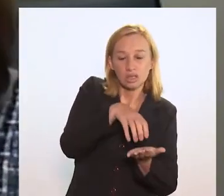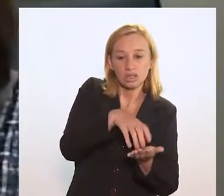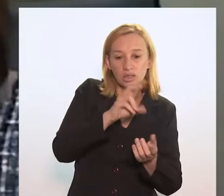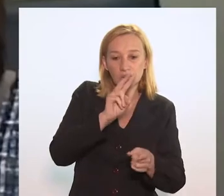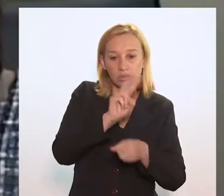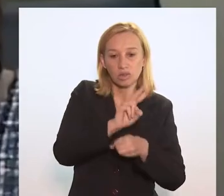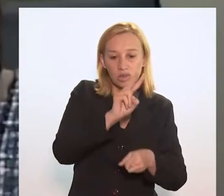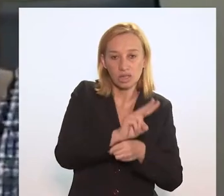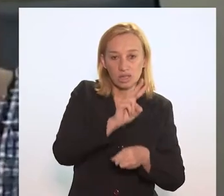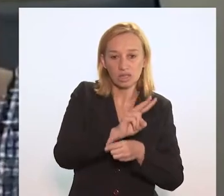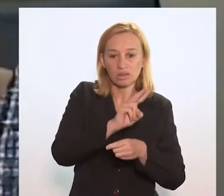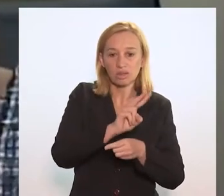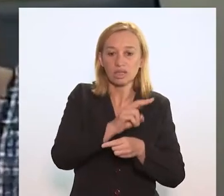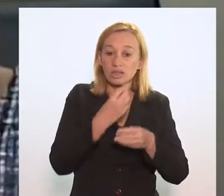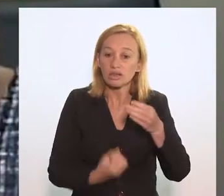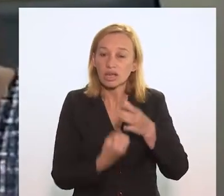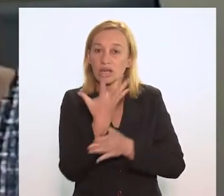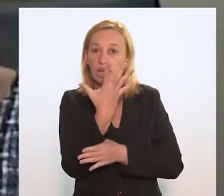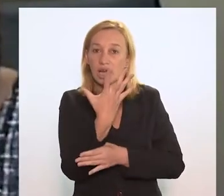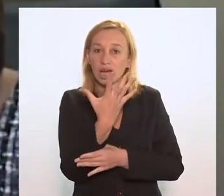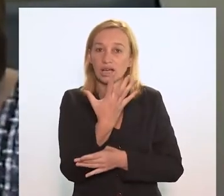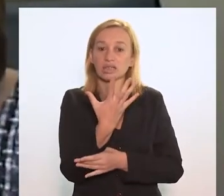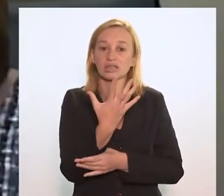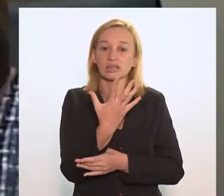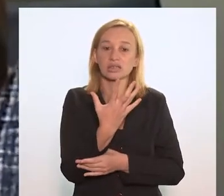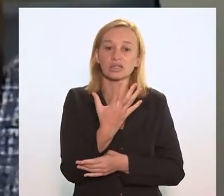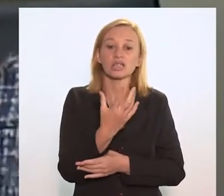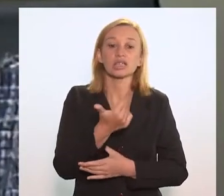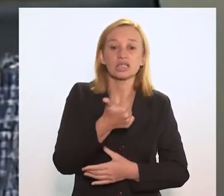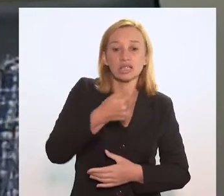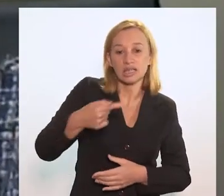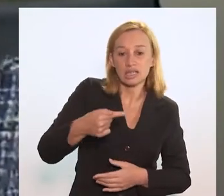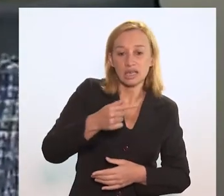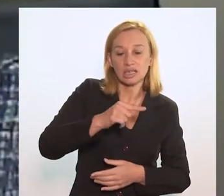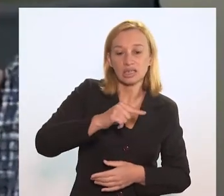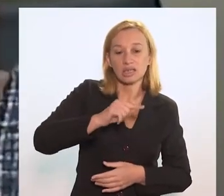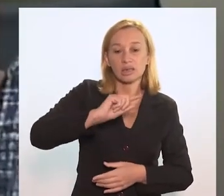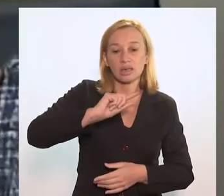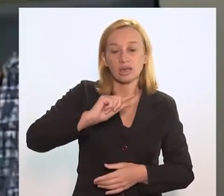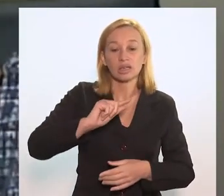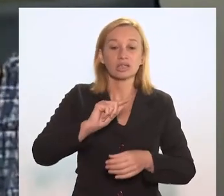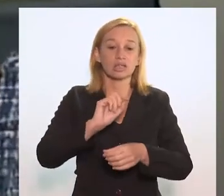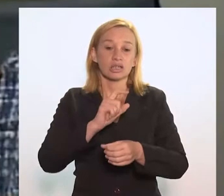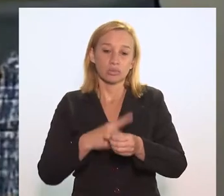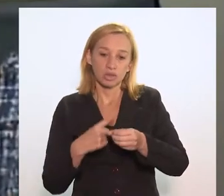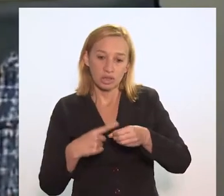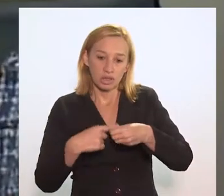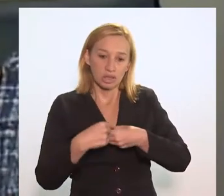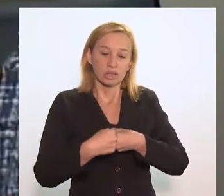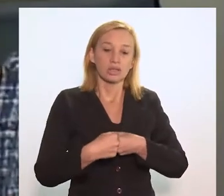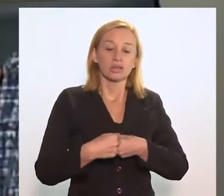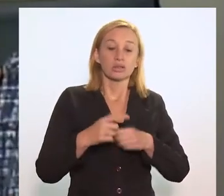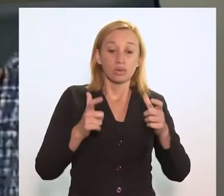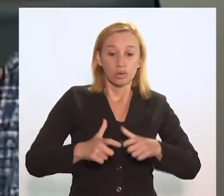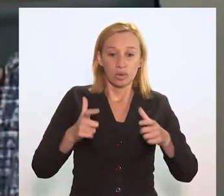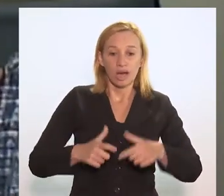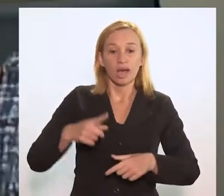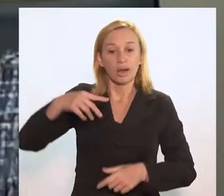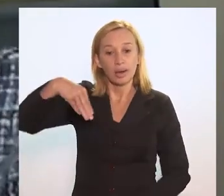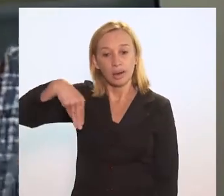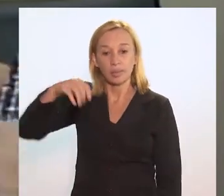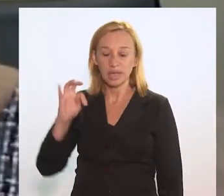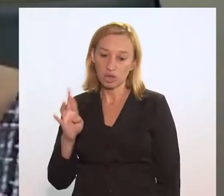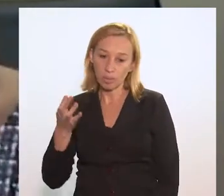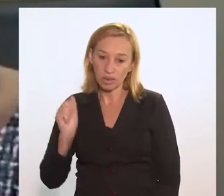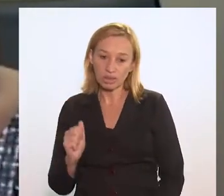rede de proteção que está sendo construída, alcançando os 17 municípios da rede metropolitana,